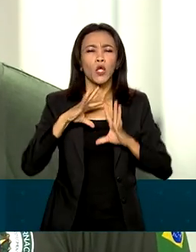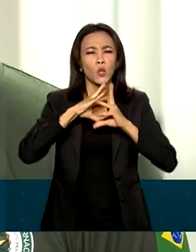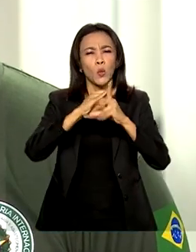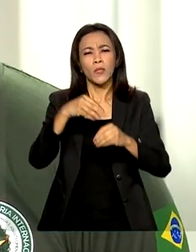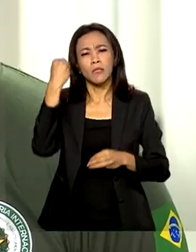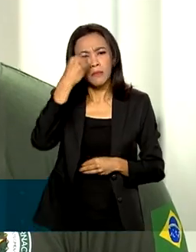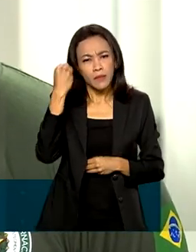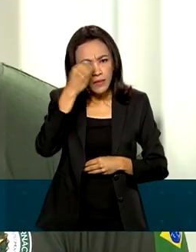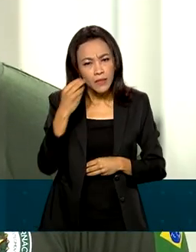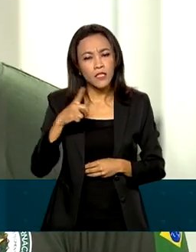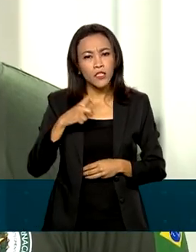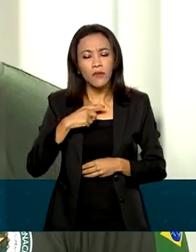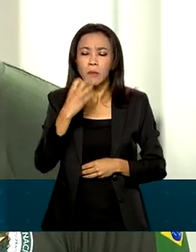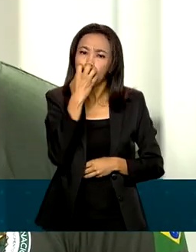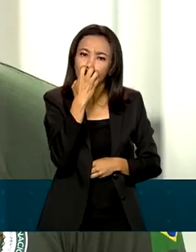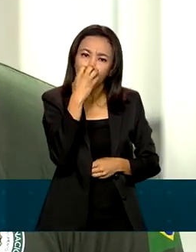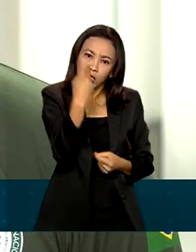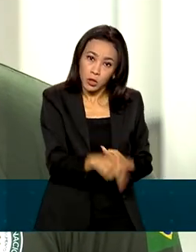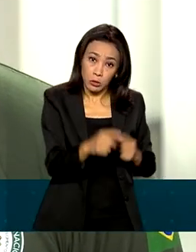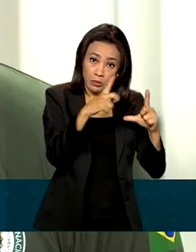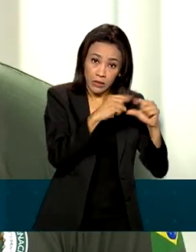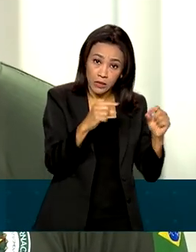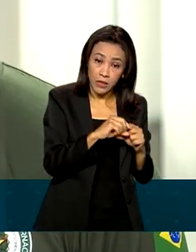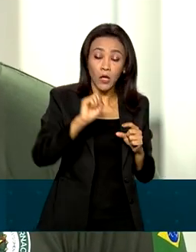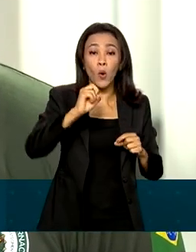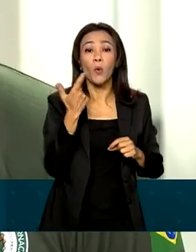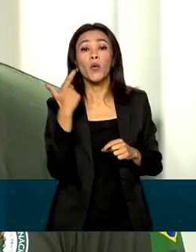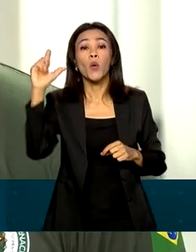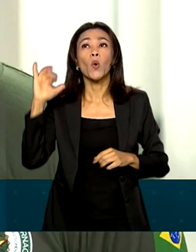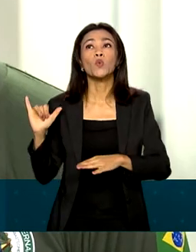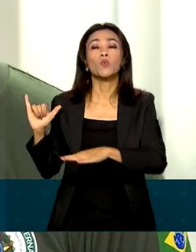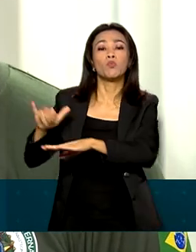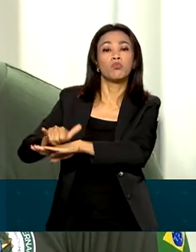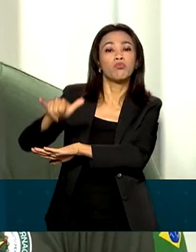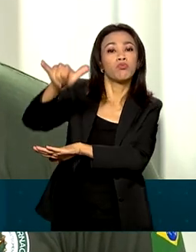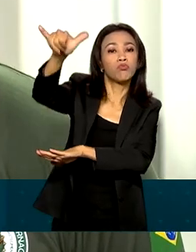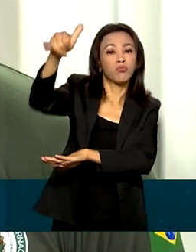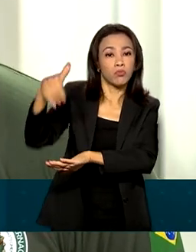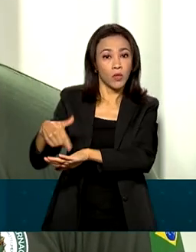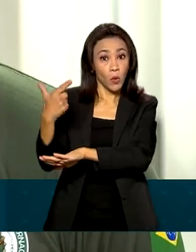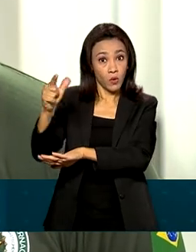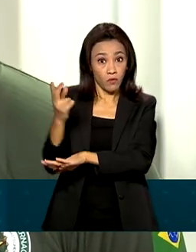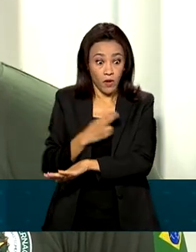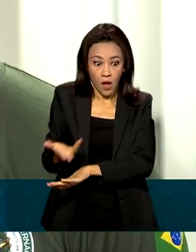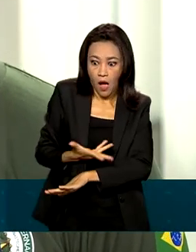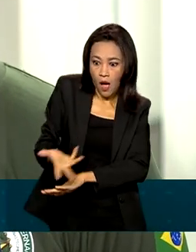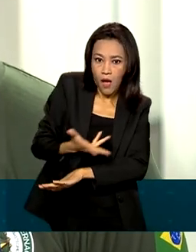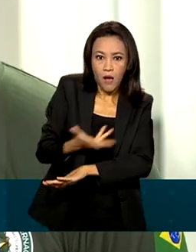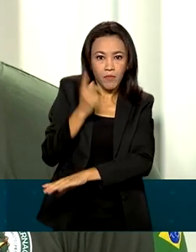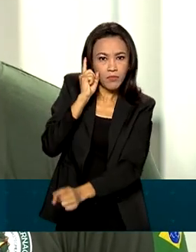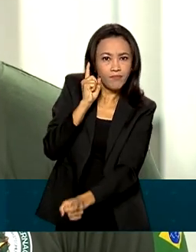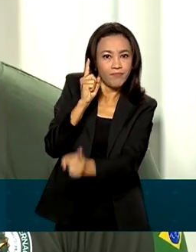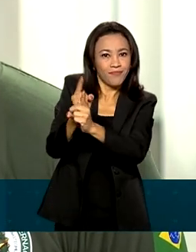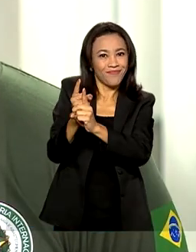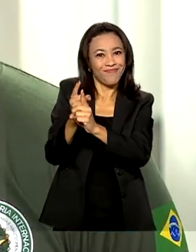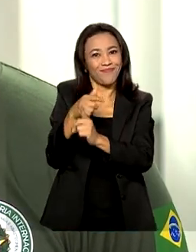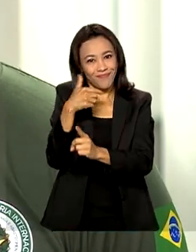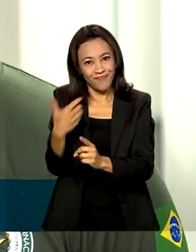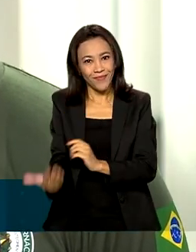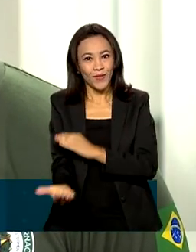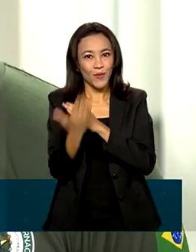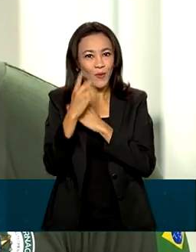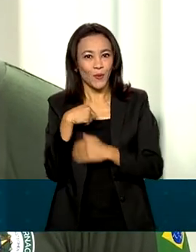uso de cães de detecção, seja aqui em Brasília ou em missões em outros aeroportos, conferiu maior agilidade e assertividade no nosso trabalho,